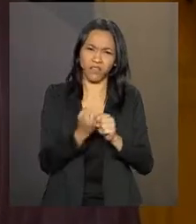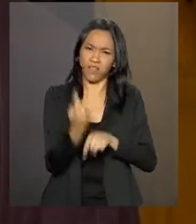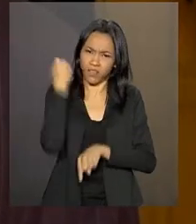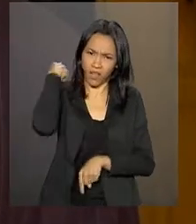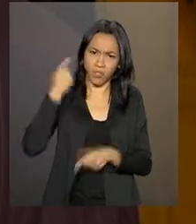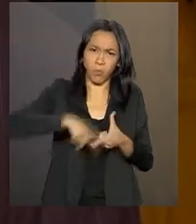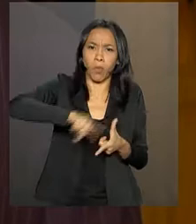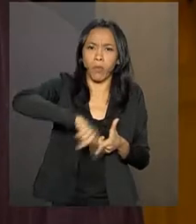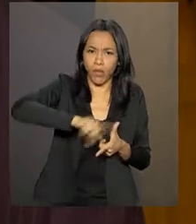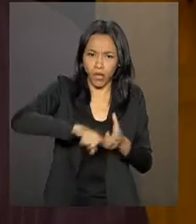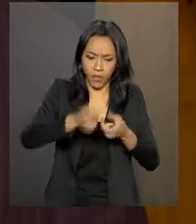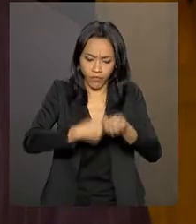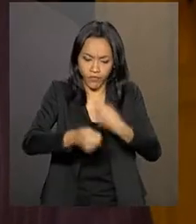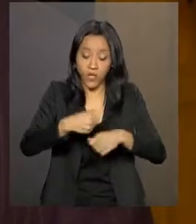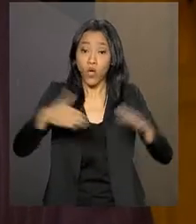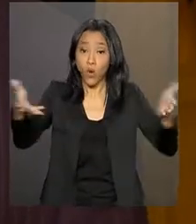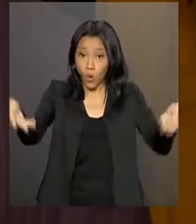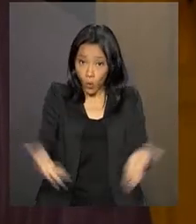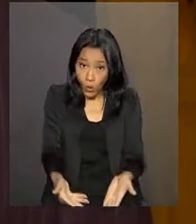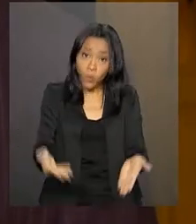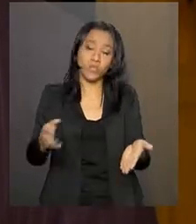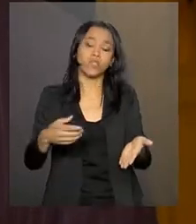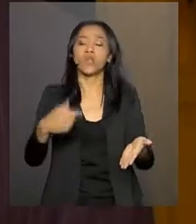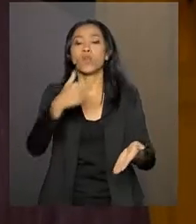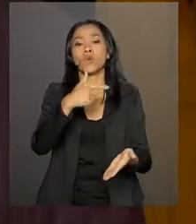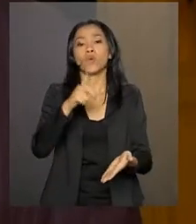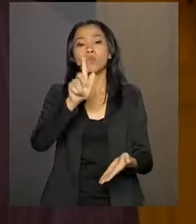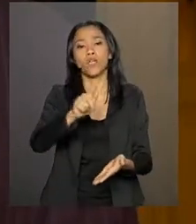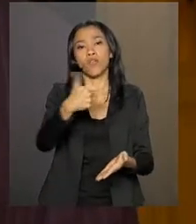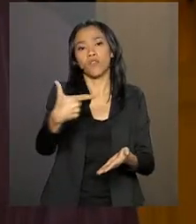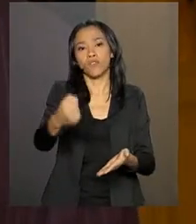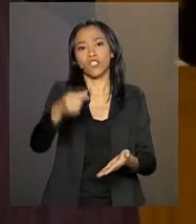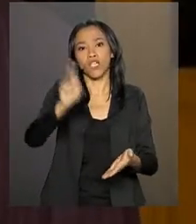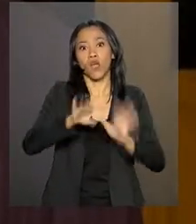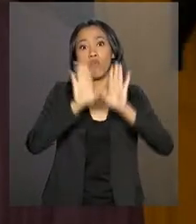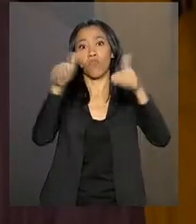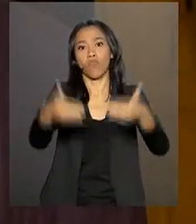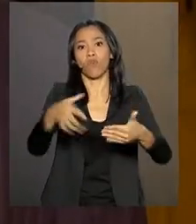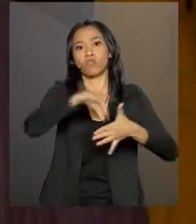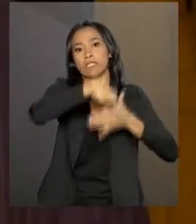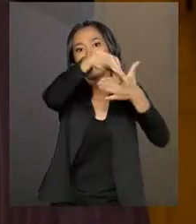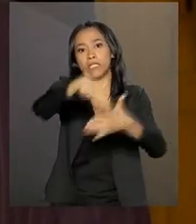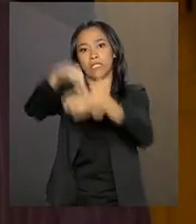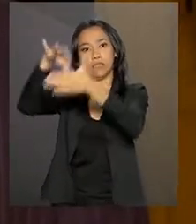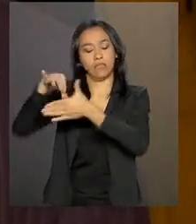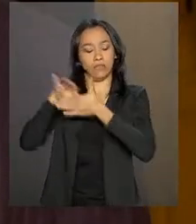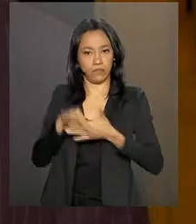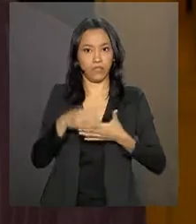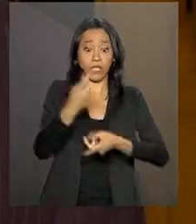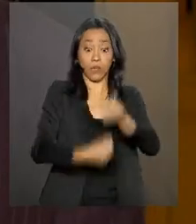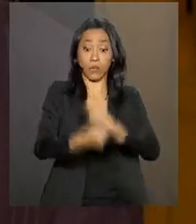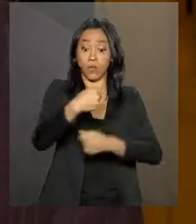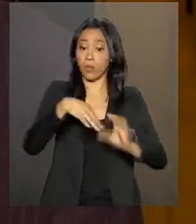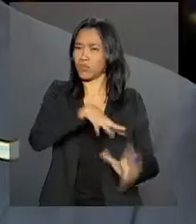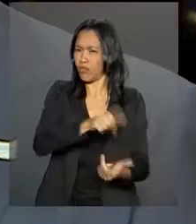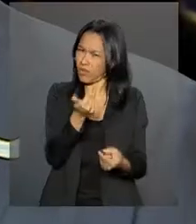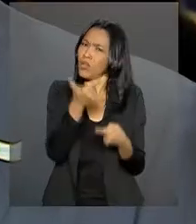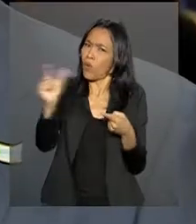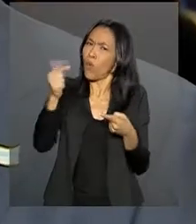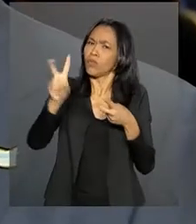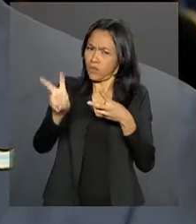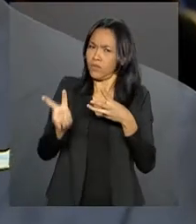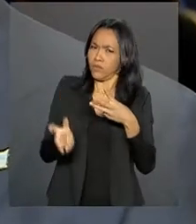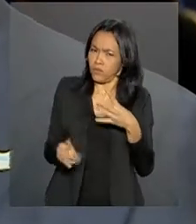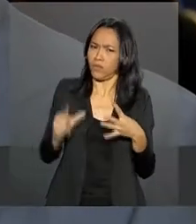G20 se tornou o que é hoje um fórum de líderes e o principal fórum de governança da economia mundial. E de outros temas também. O